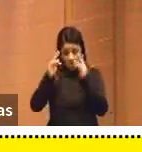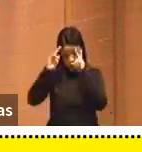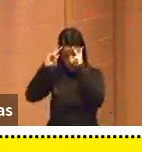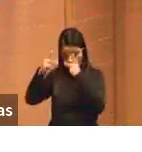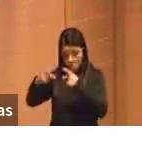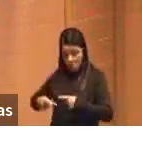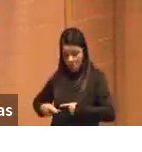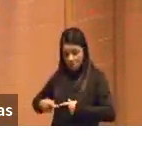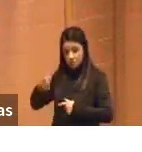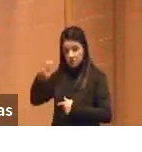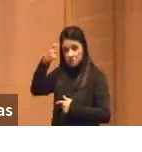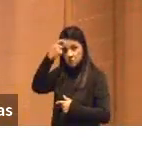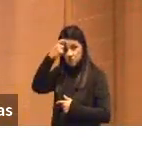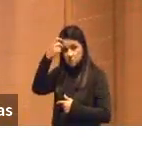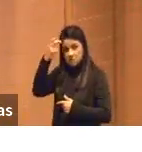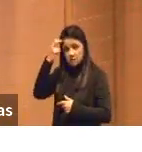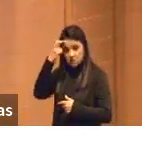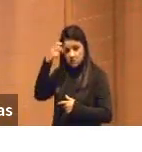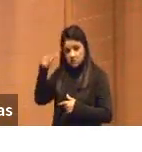que entra na nossa universidade,